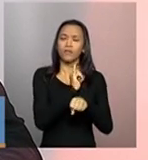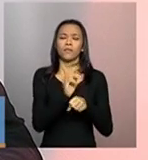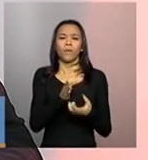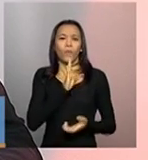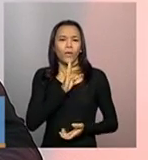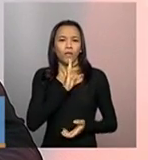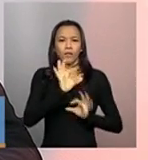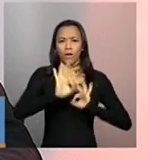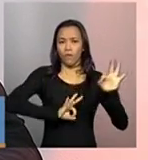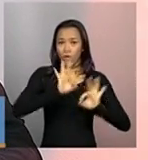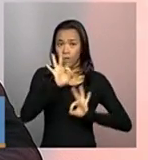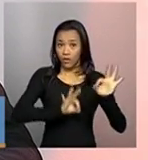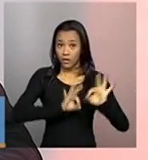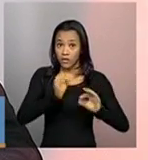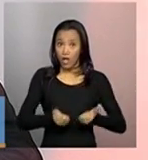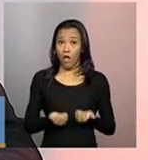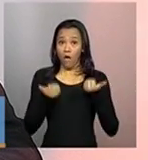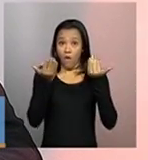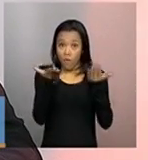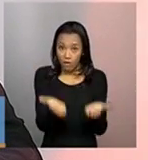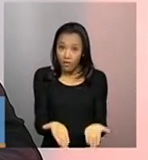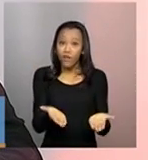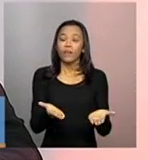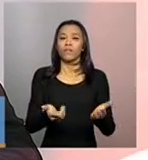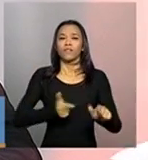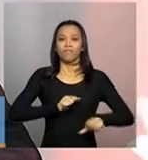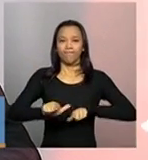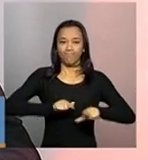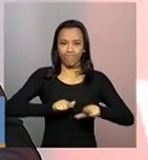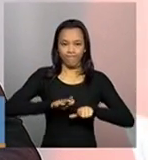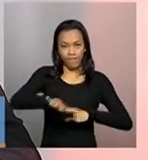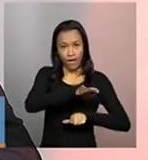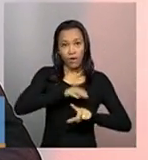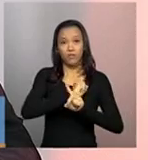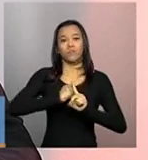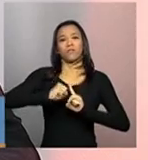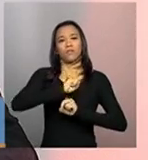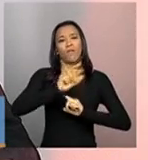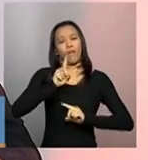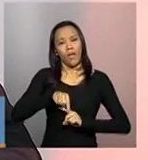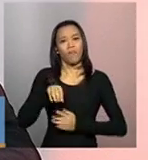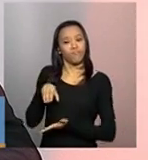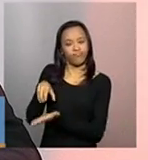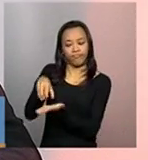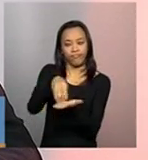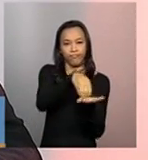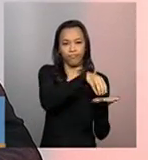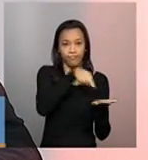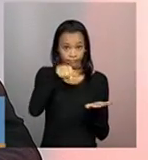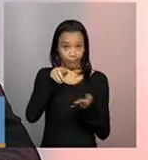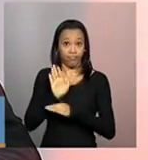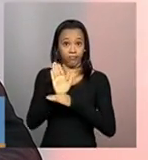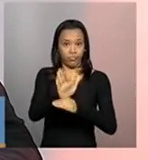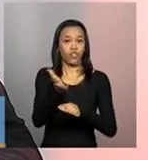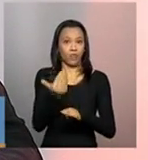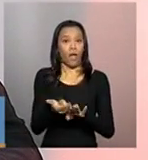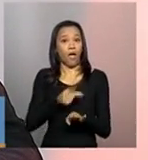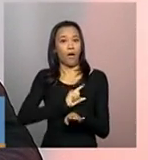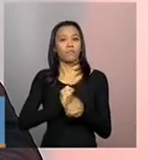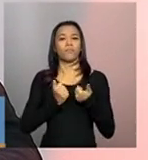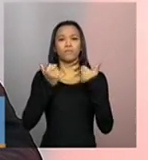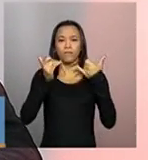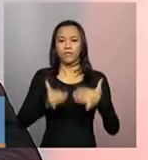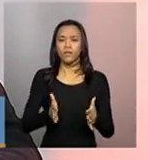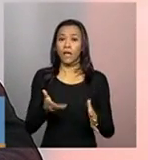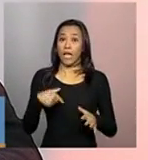organizar a oferta dos serviços sócio-assistenciais que são prestados por essas entidades que a gente estava falando no primeiro bloco. O programa,